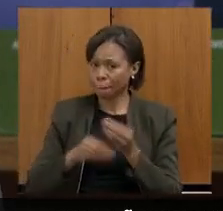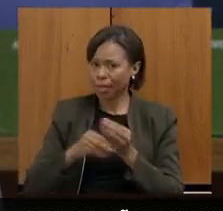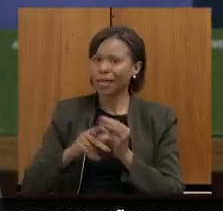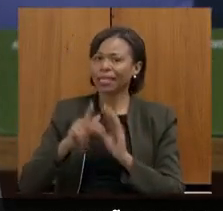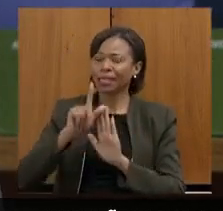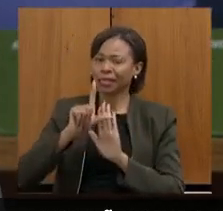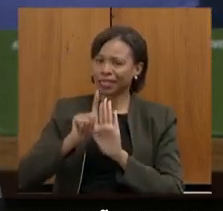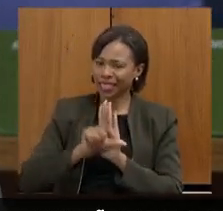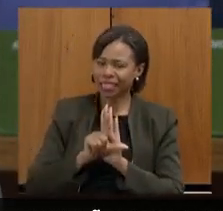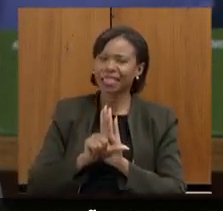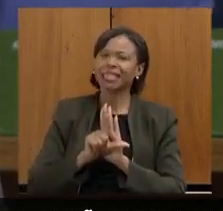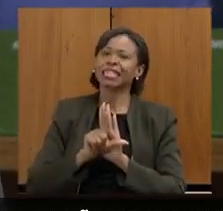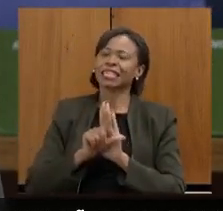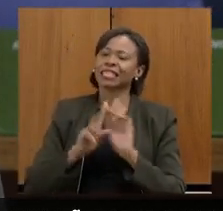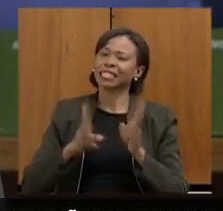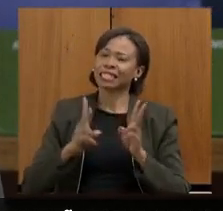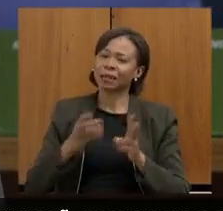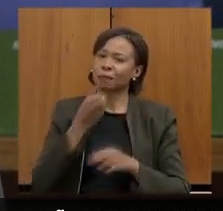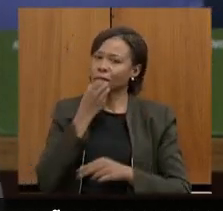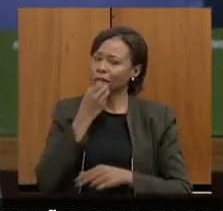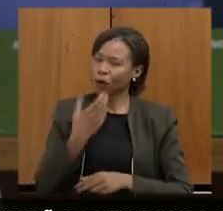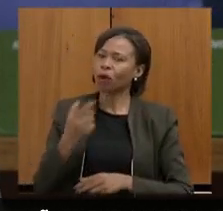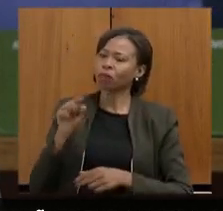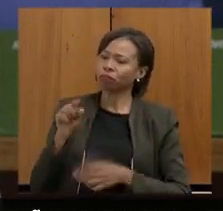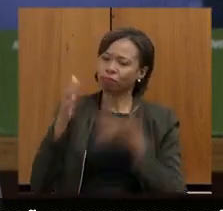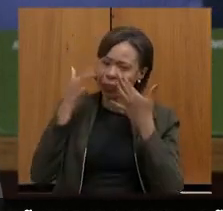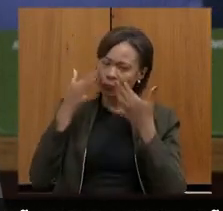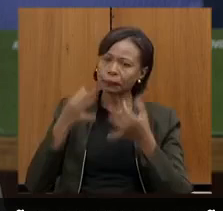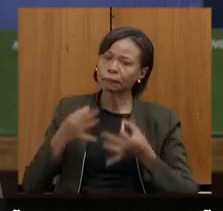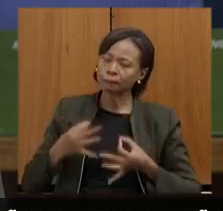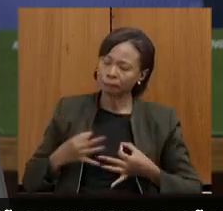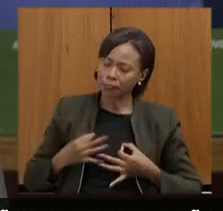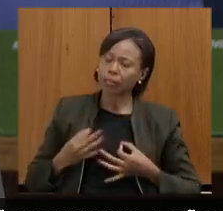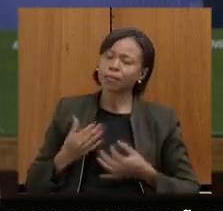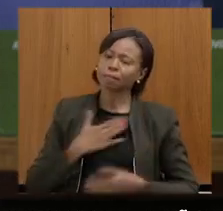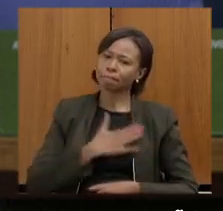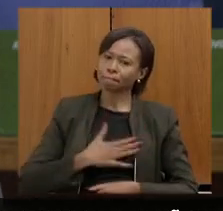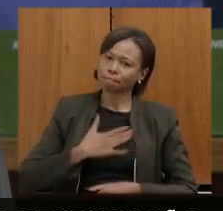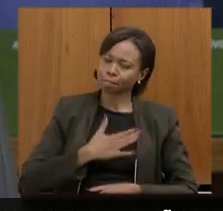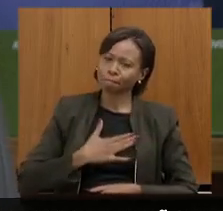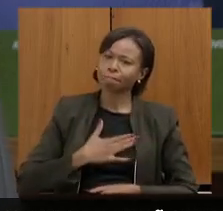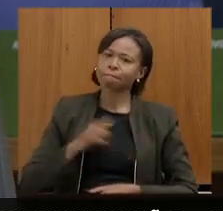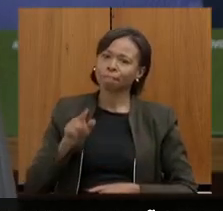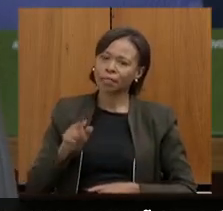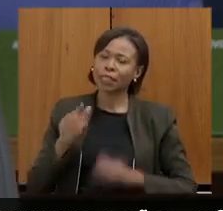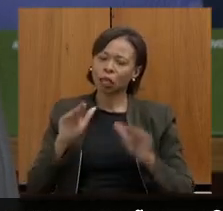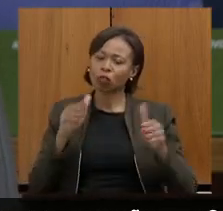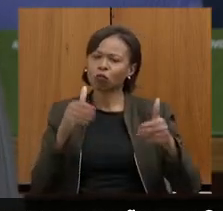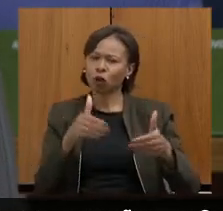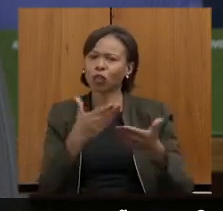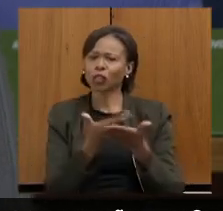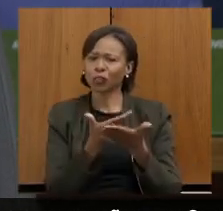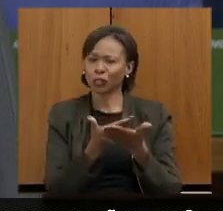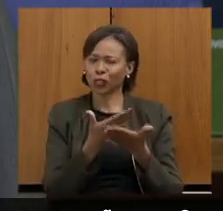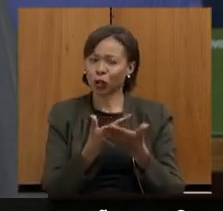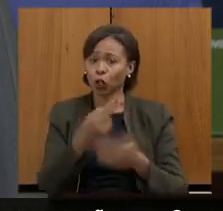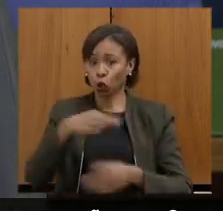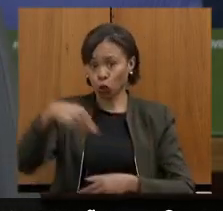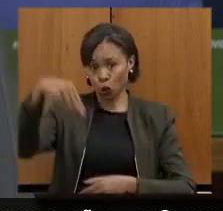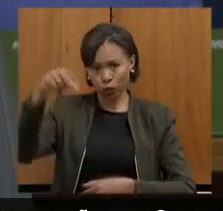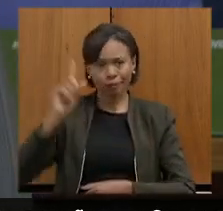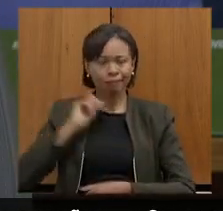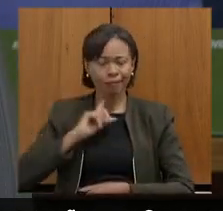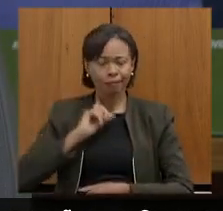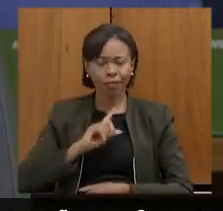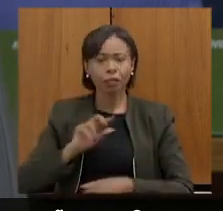atualizá-lo a respeito dessa atenção que o senhor tem dado tão especial às escolas do norte de Minas. Sobre a